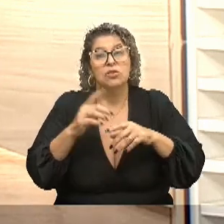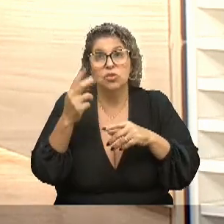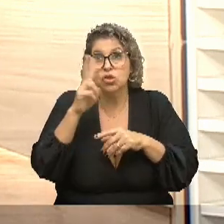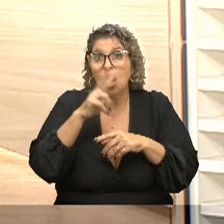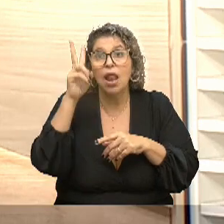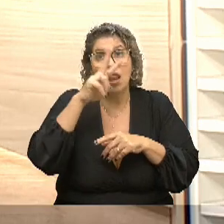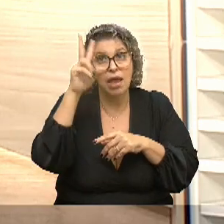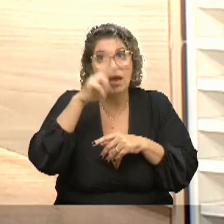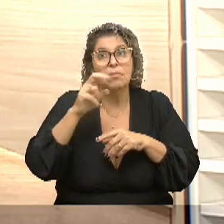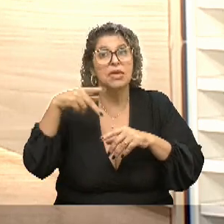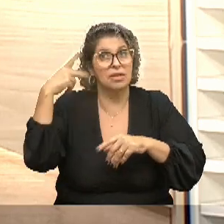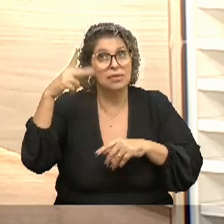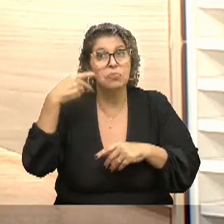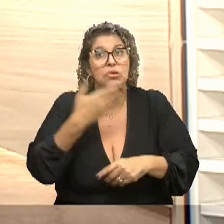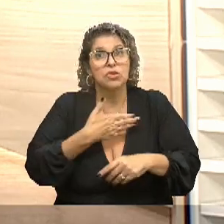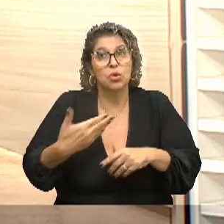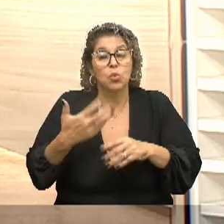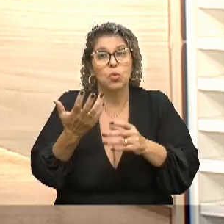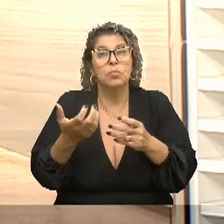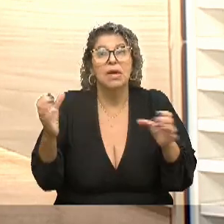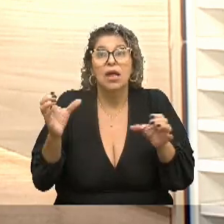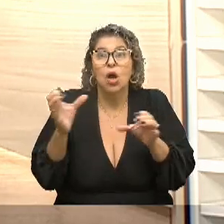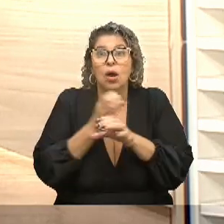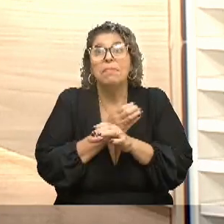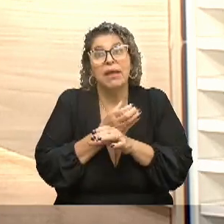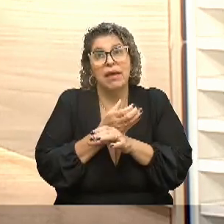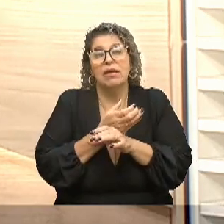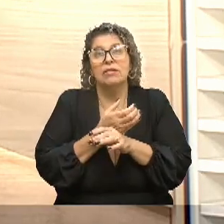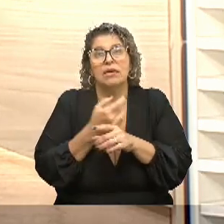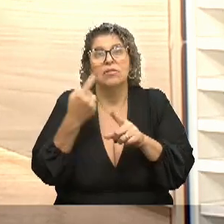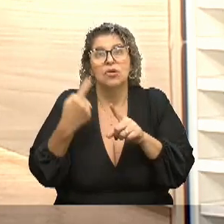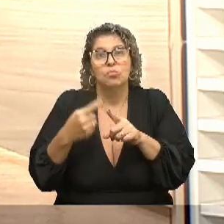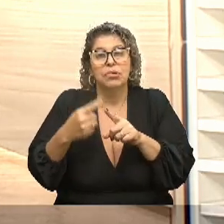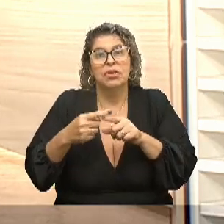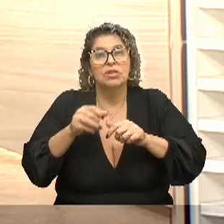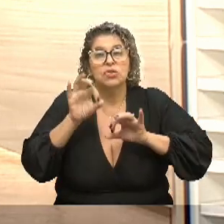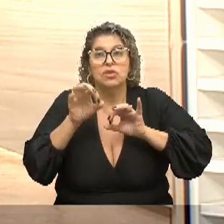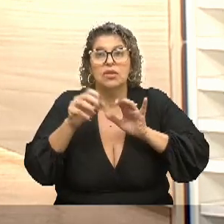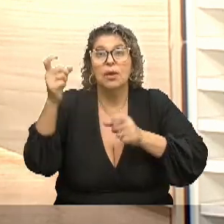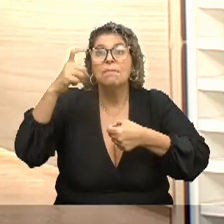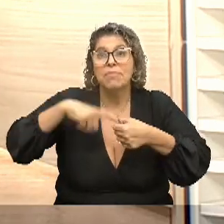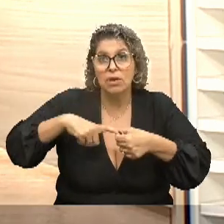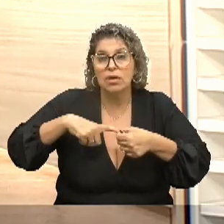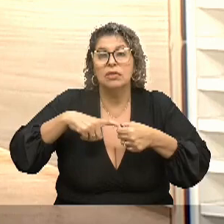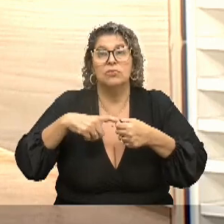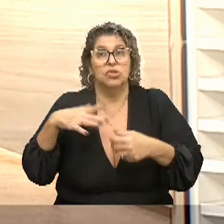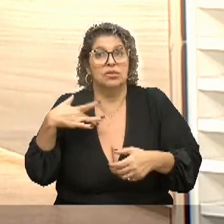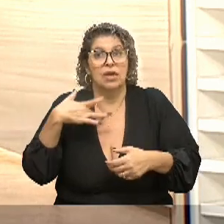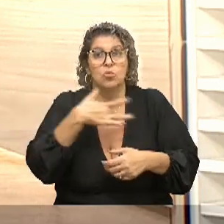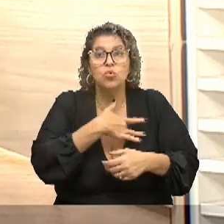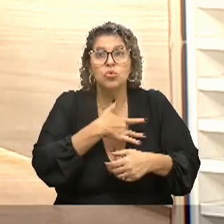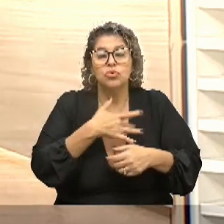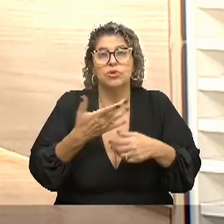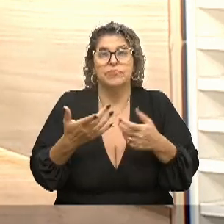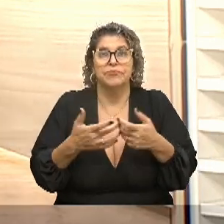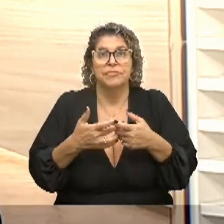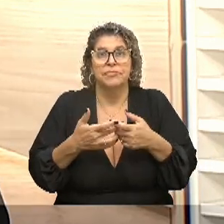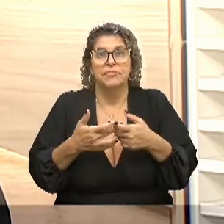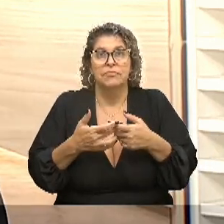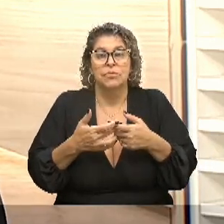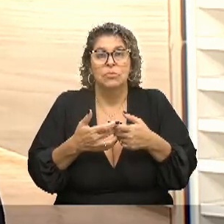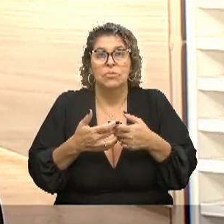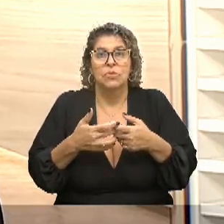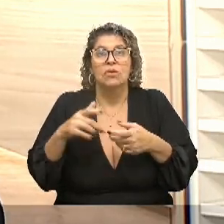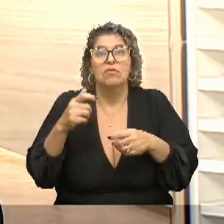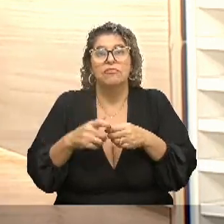necessidade dessa política pública integral, né? Porque se você tem um plano de saúde, bom, minimamente você vai acessar